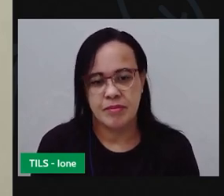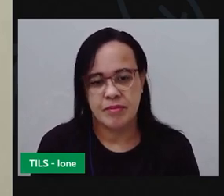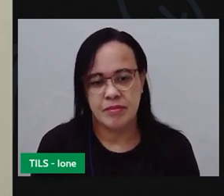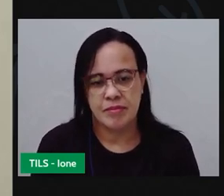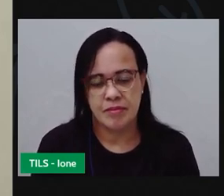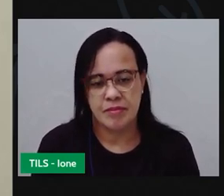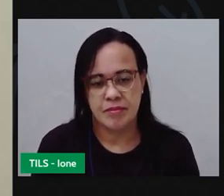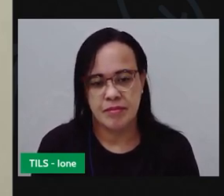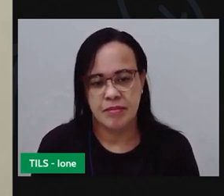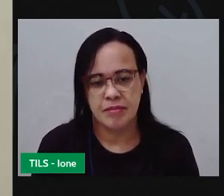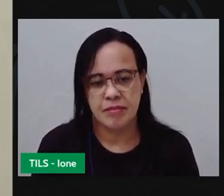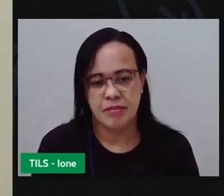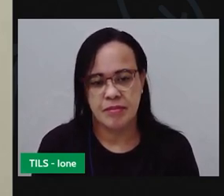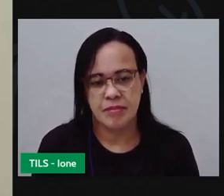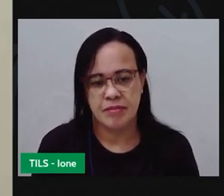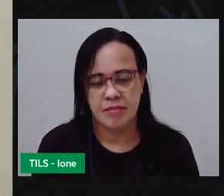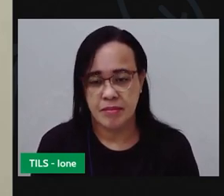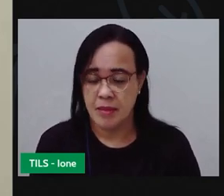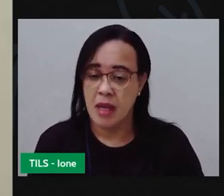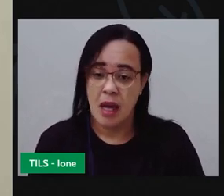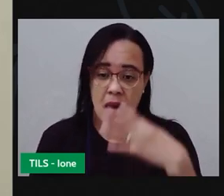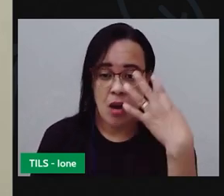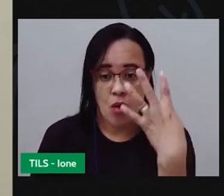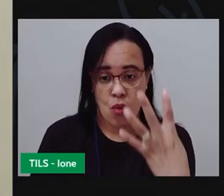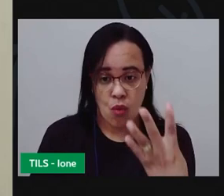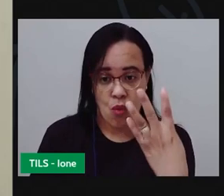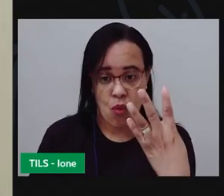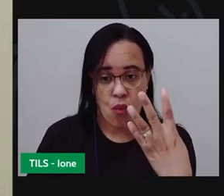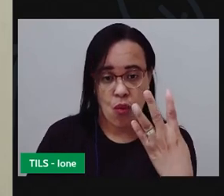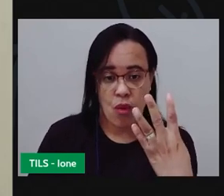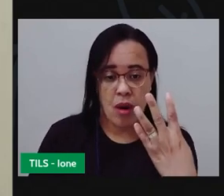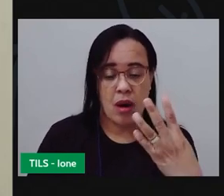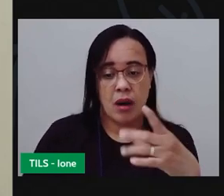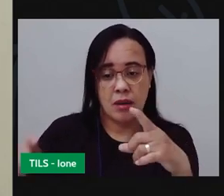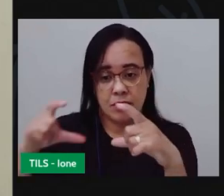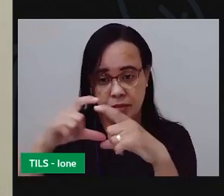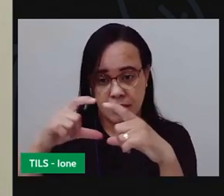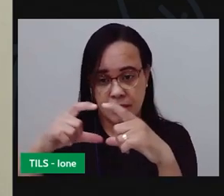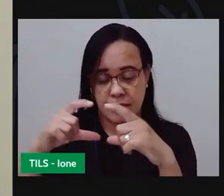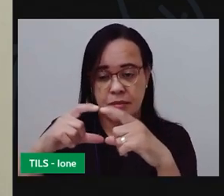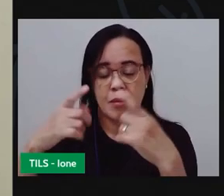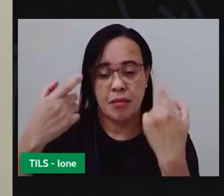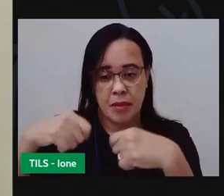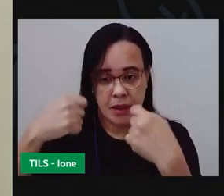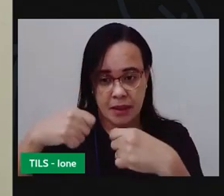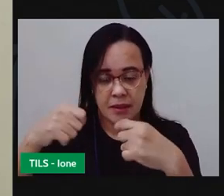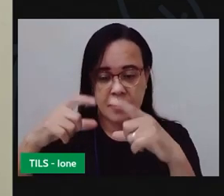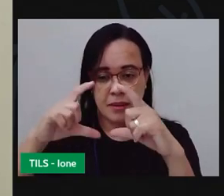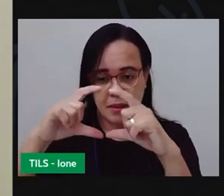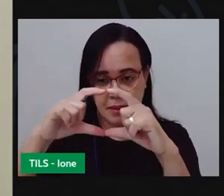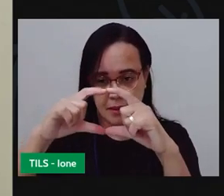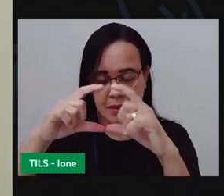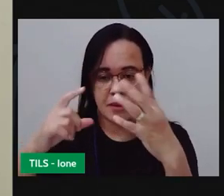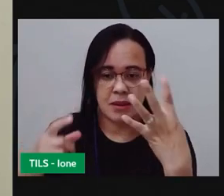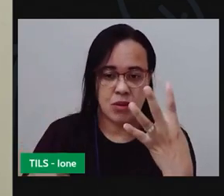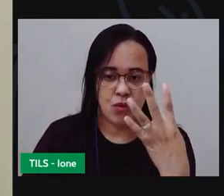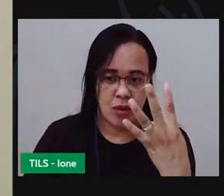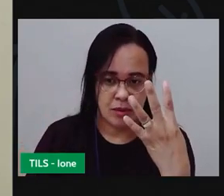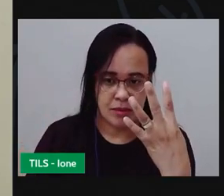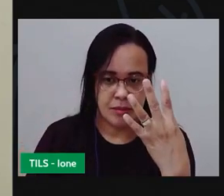faz isso nas quatro pontas tá faz isso nas quatro pontas